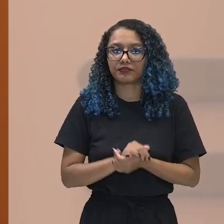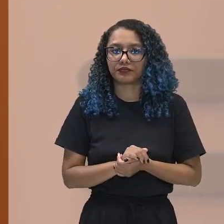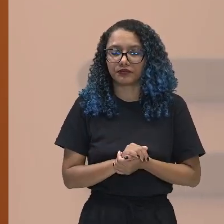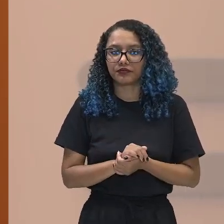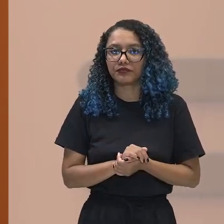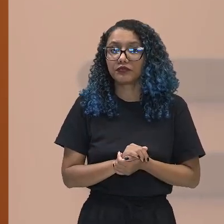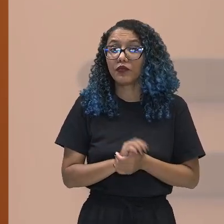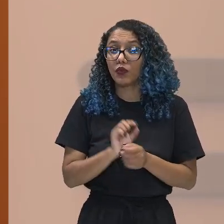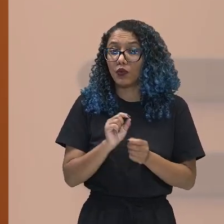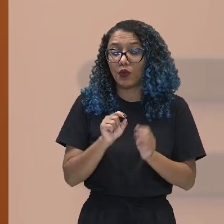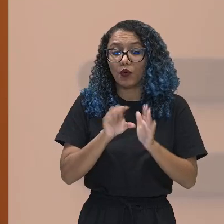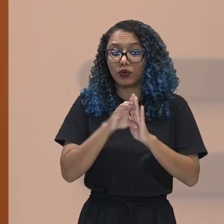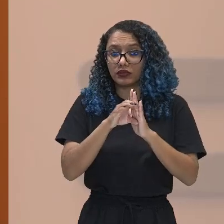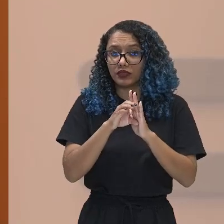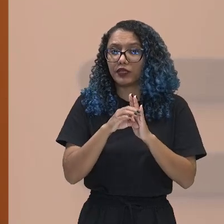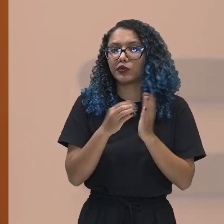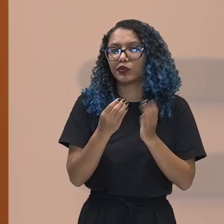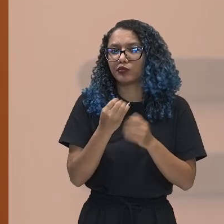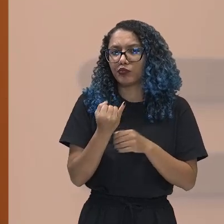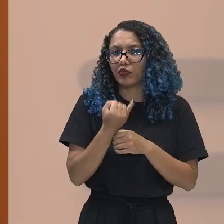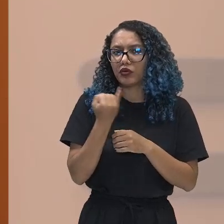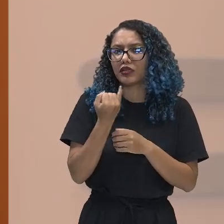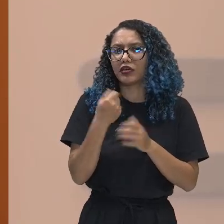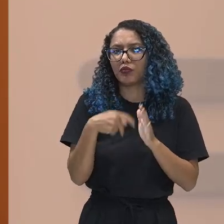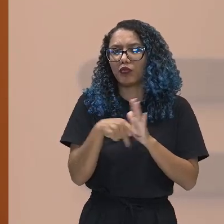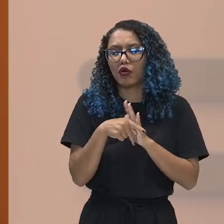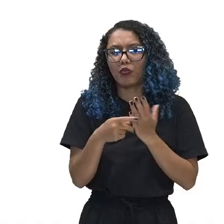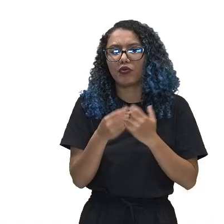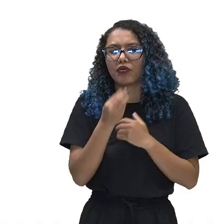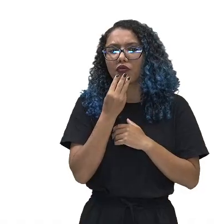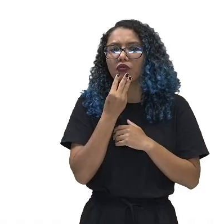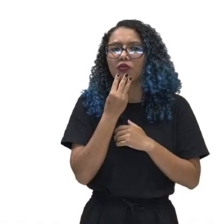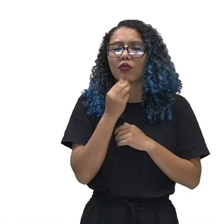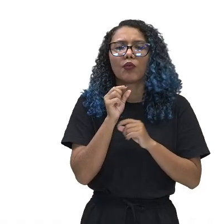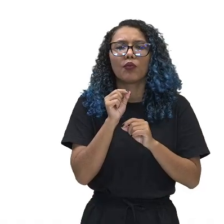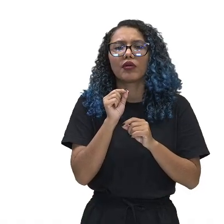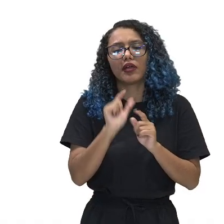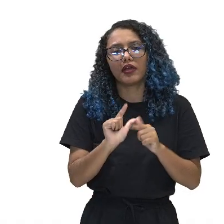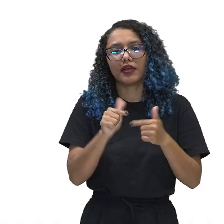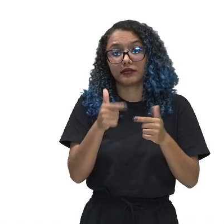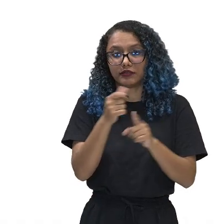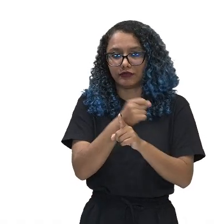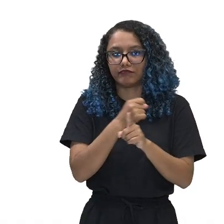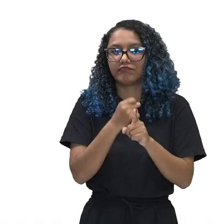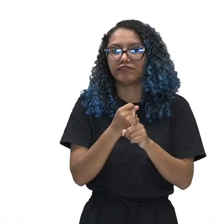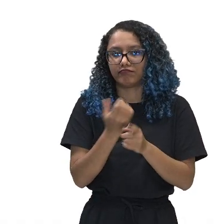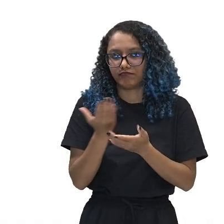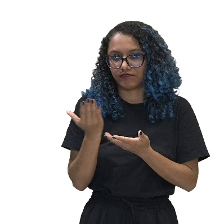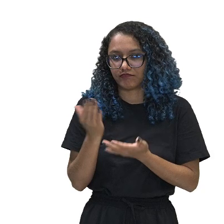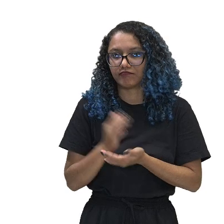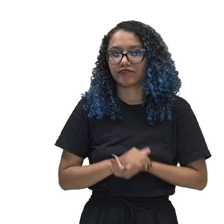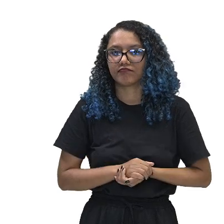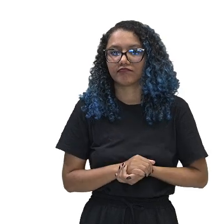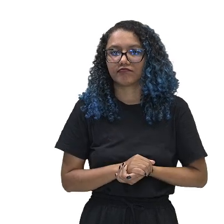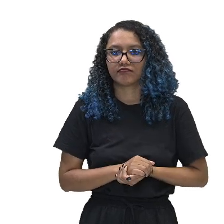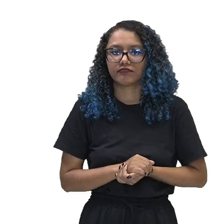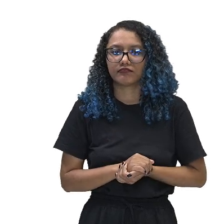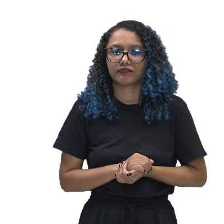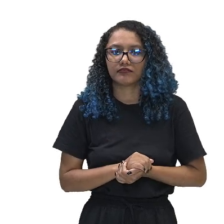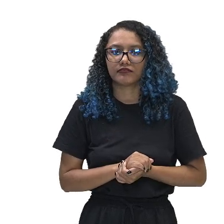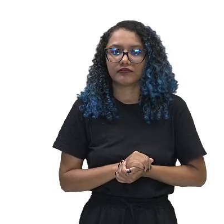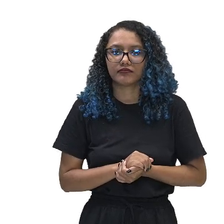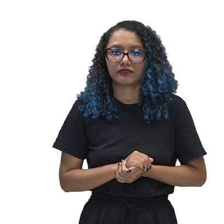sociologia de Weber que é a questão da ação social. A ação social. Para entender a